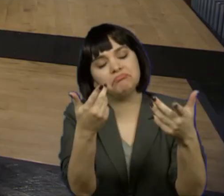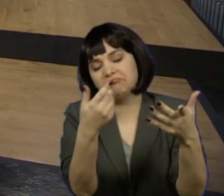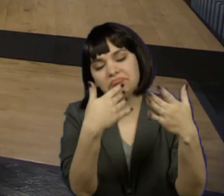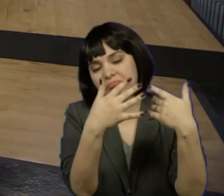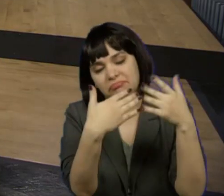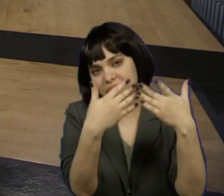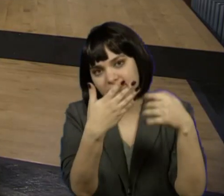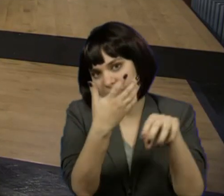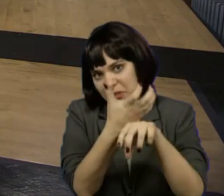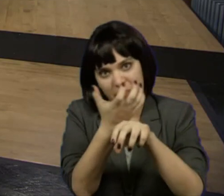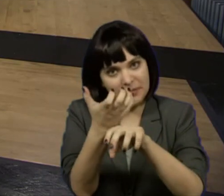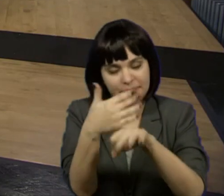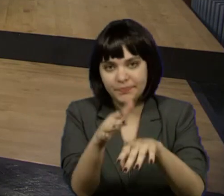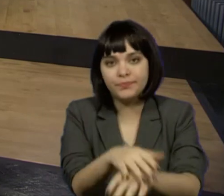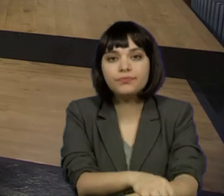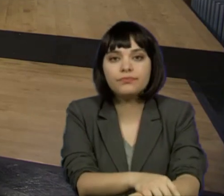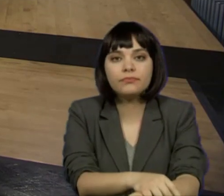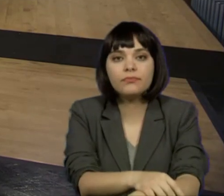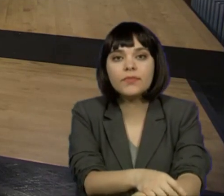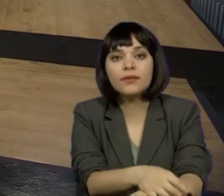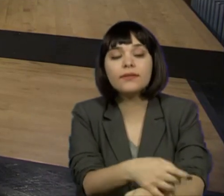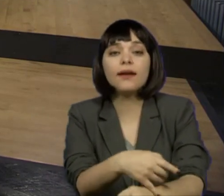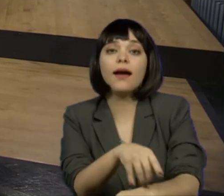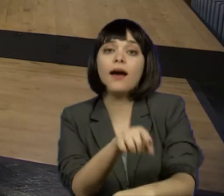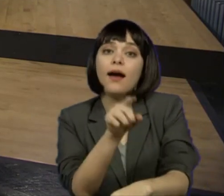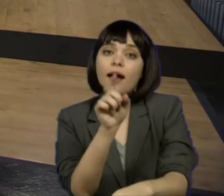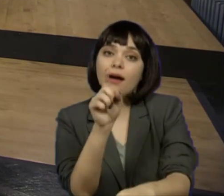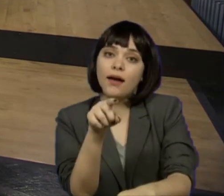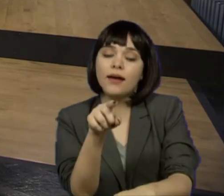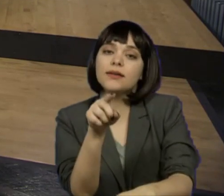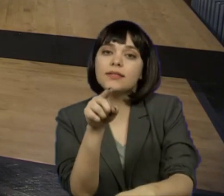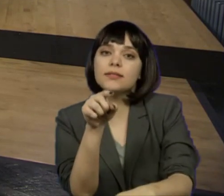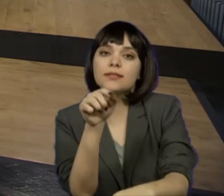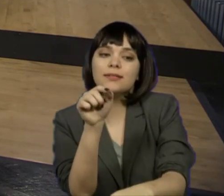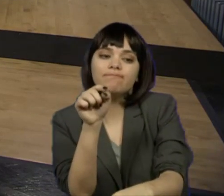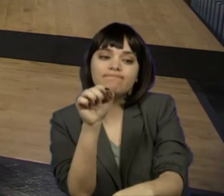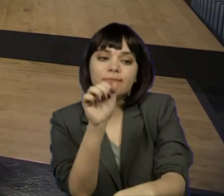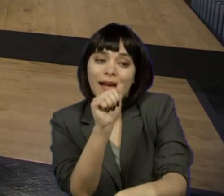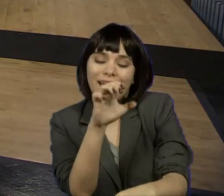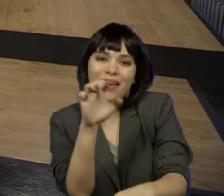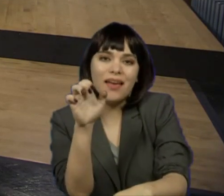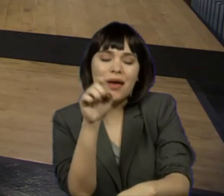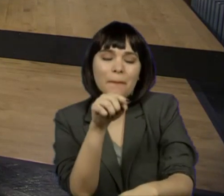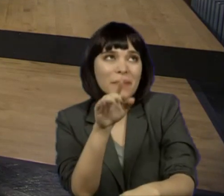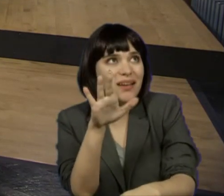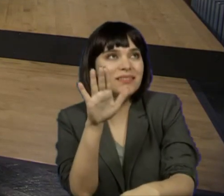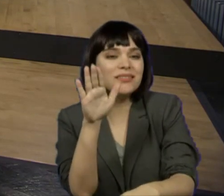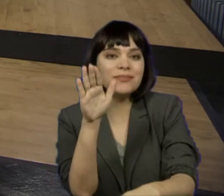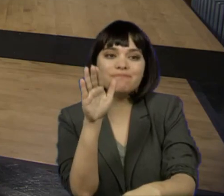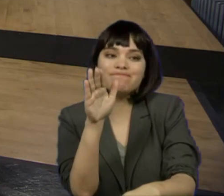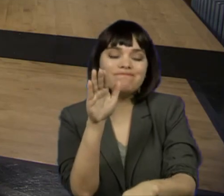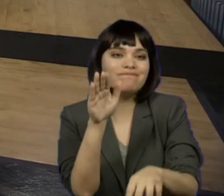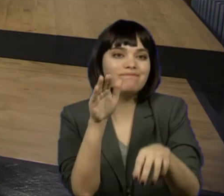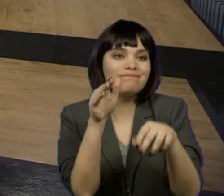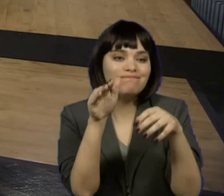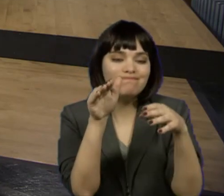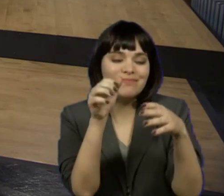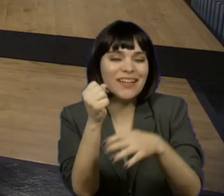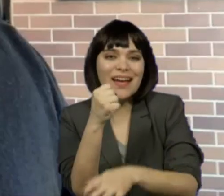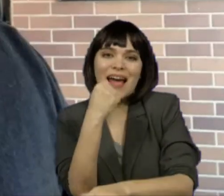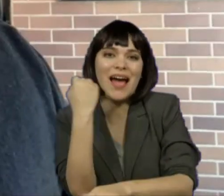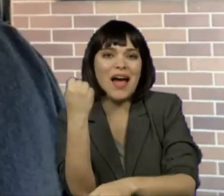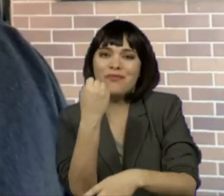seja qual for horário do conhecimento, ele talvez seja uma das partes que mais estão sendo atingidas, porque, normalmente,